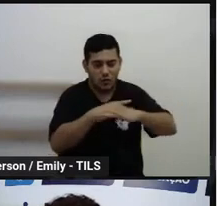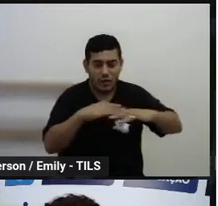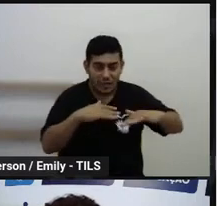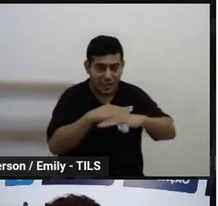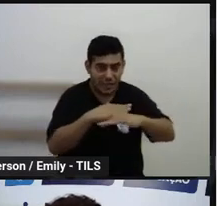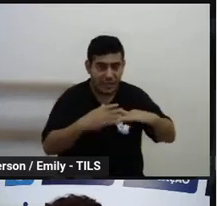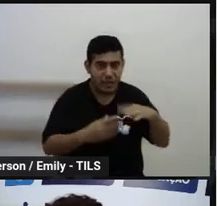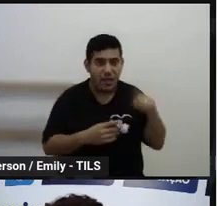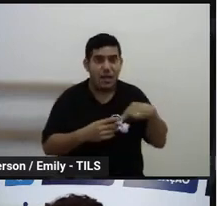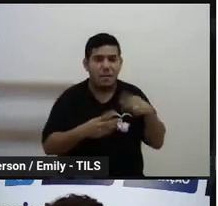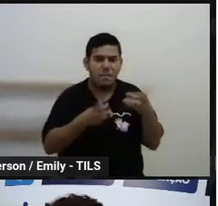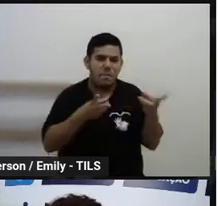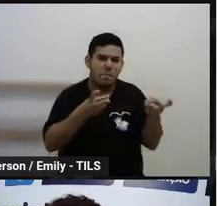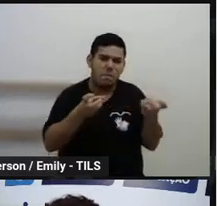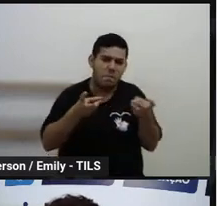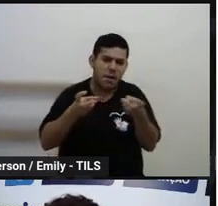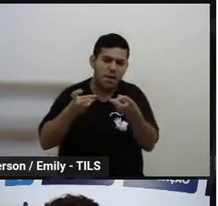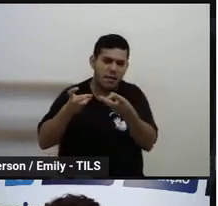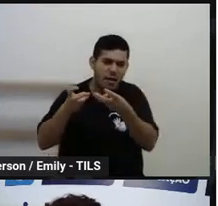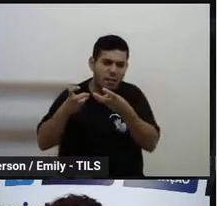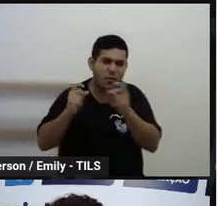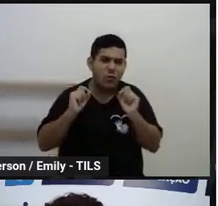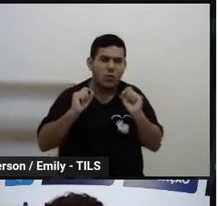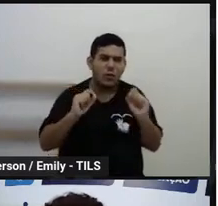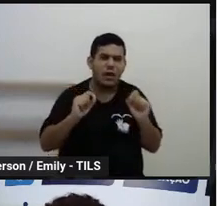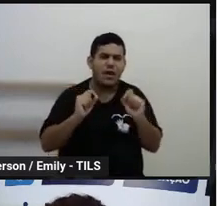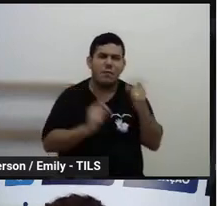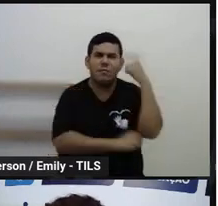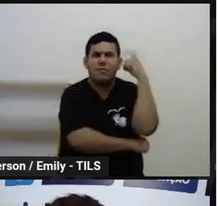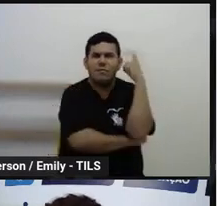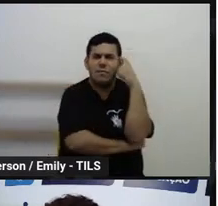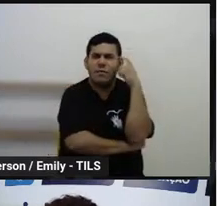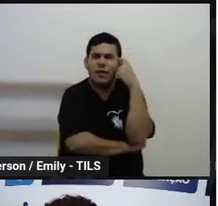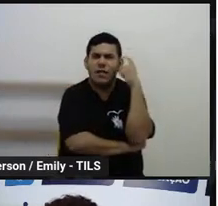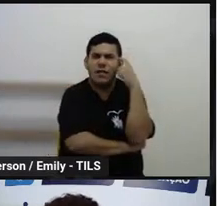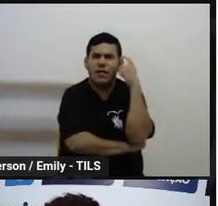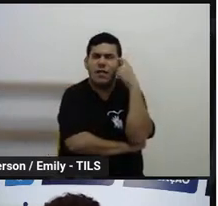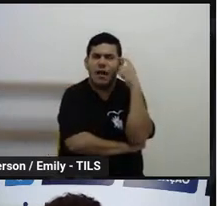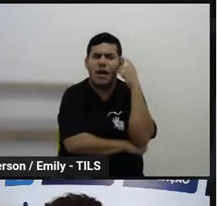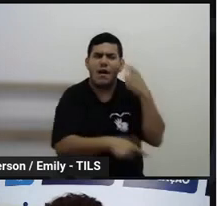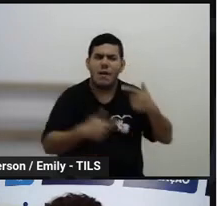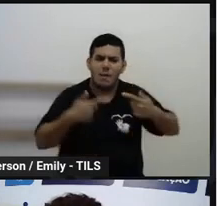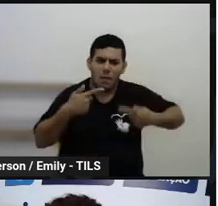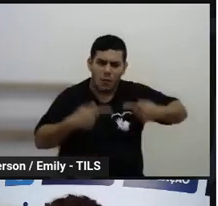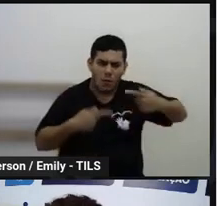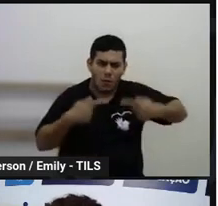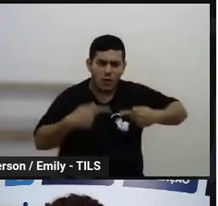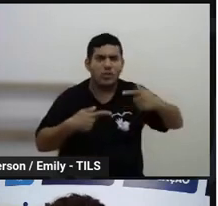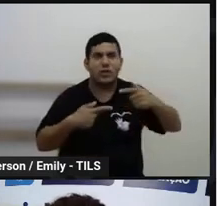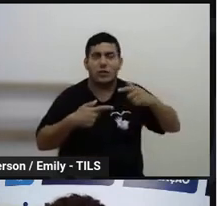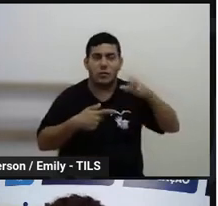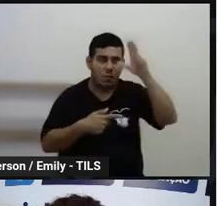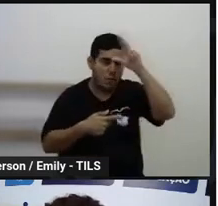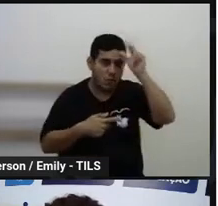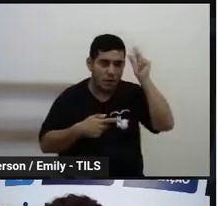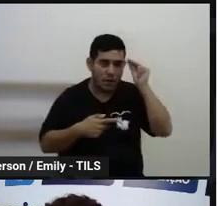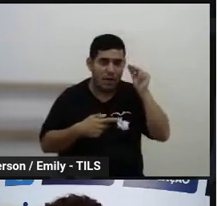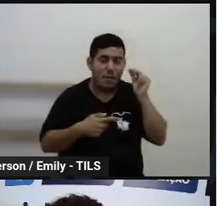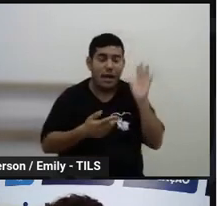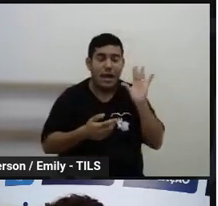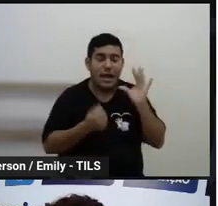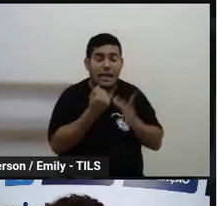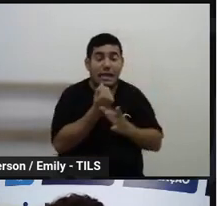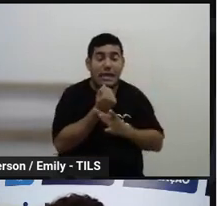percebemos que nós precisamos de pensar políticas para a gente conseguir garantir e efetivar